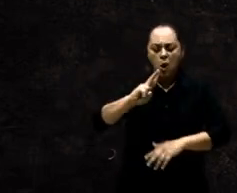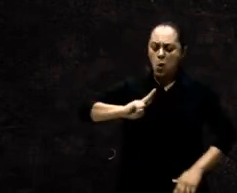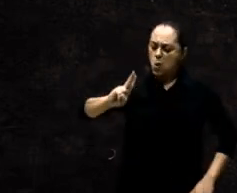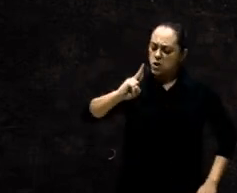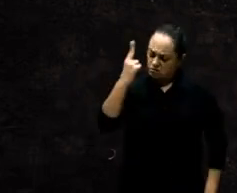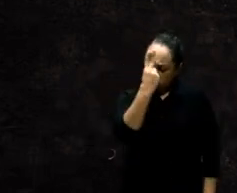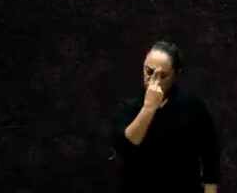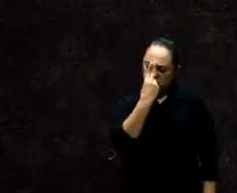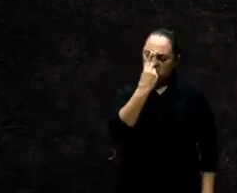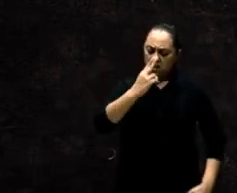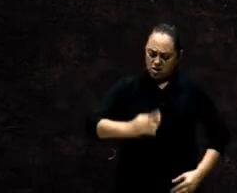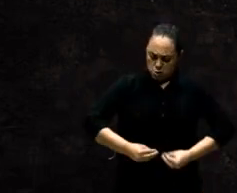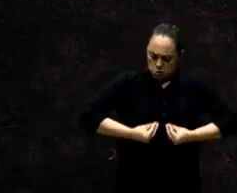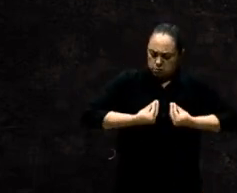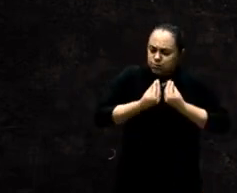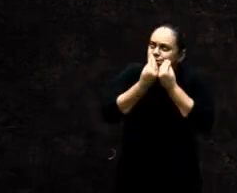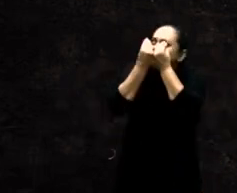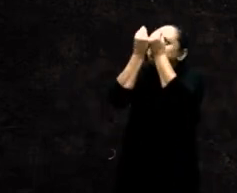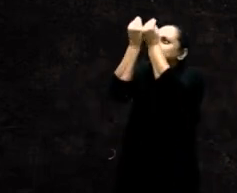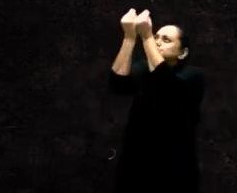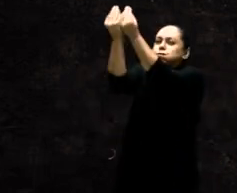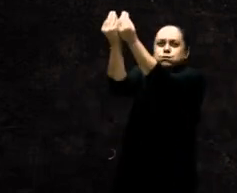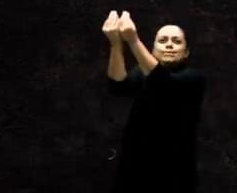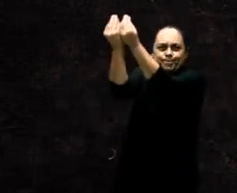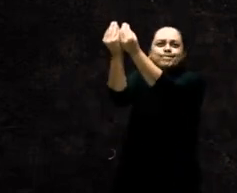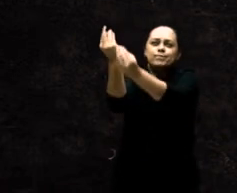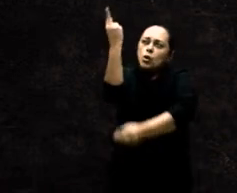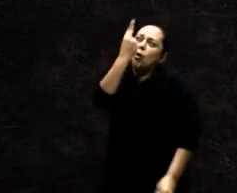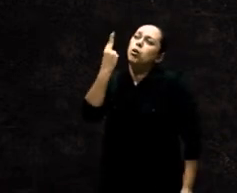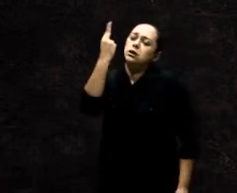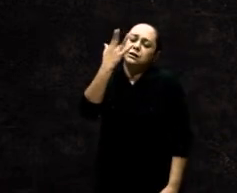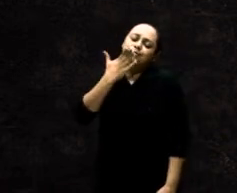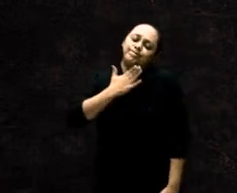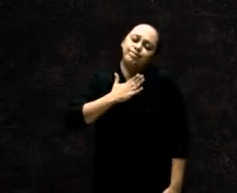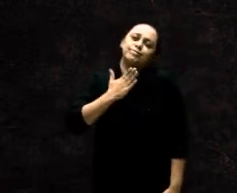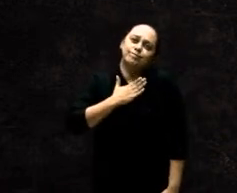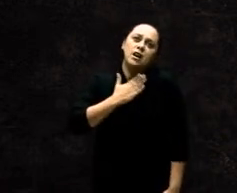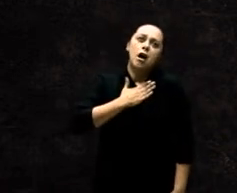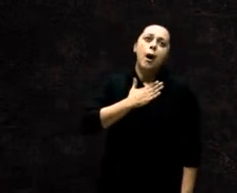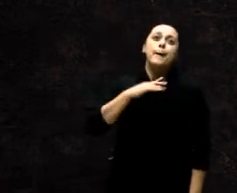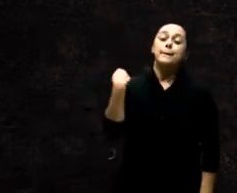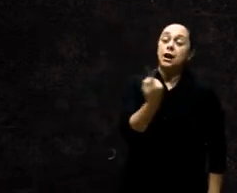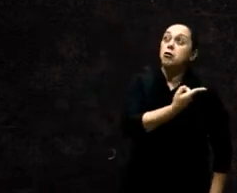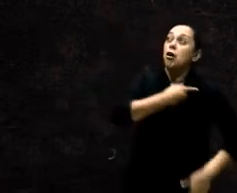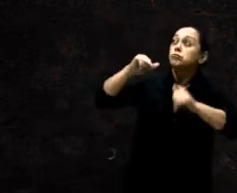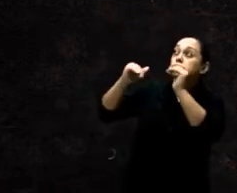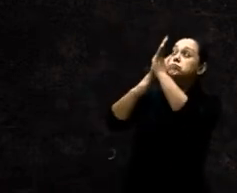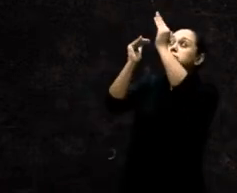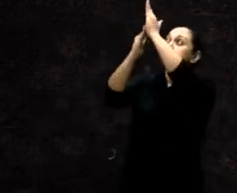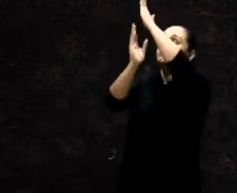Ser instrumentos de Deus nesta noite Para nos levar ao caminho da adoração.